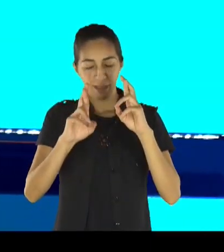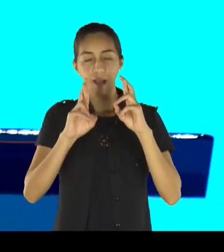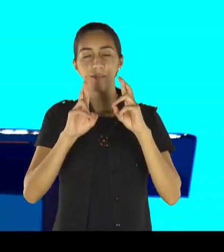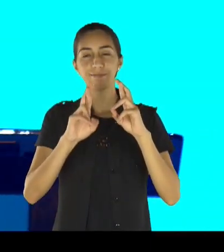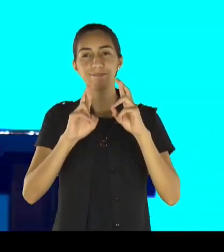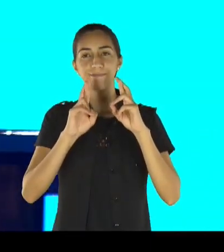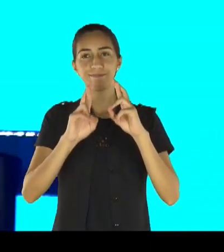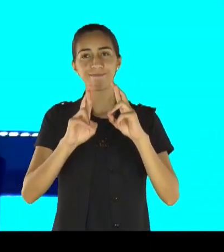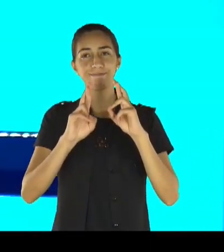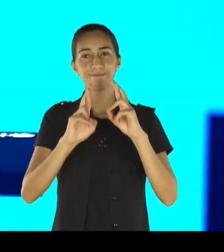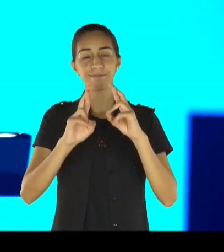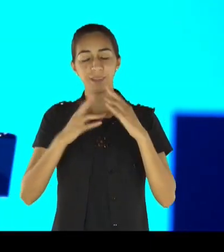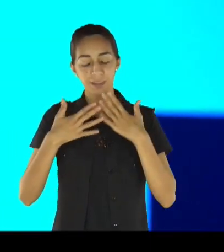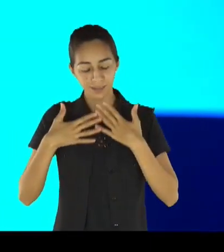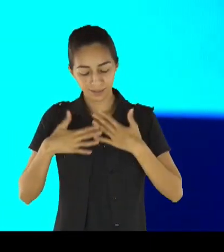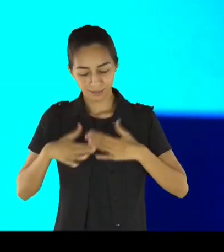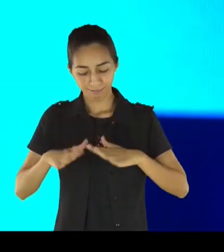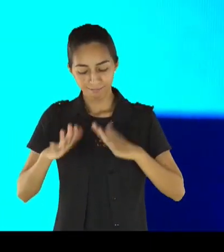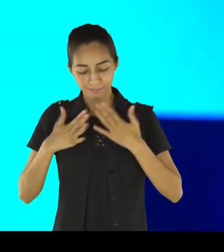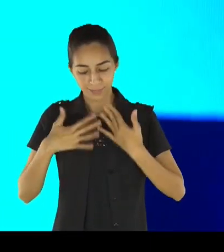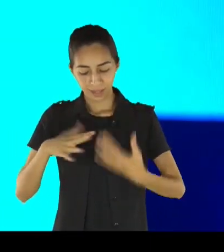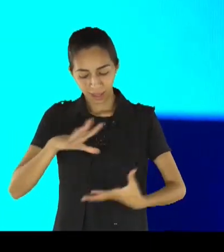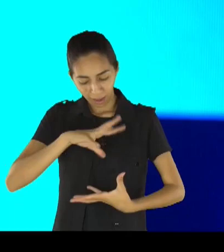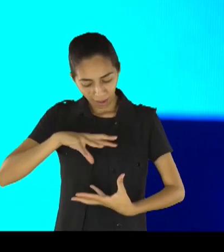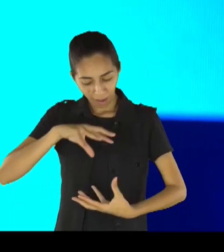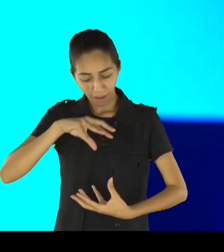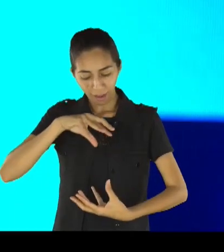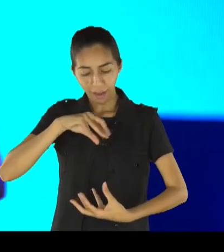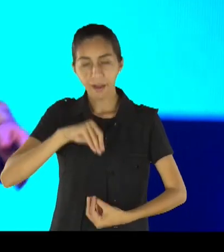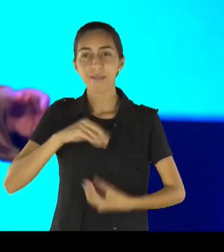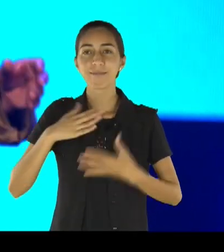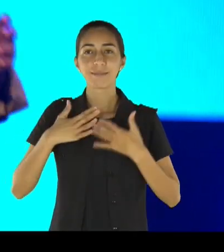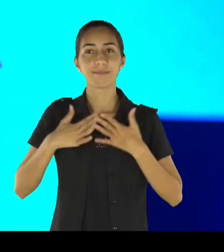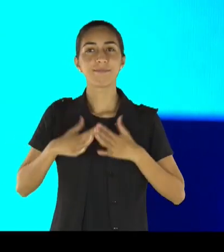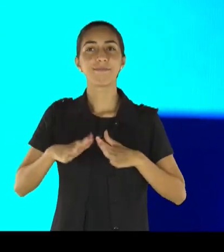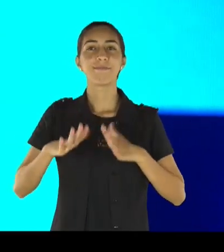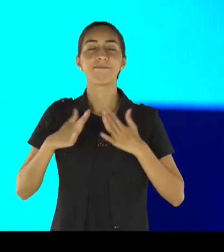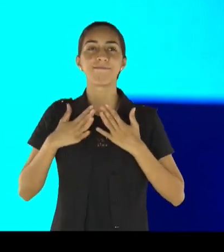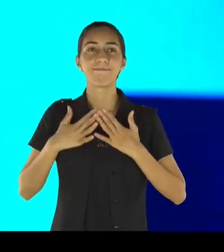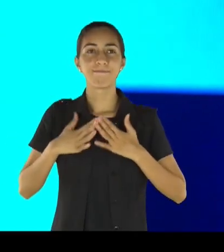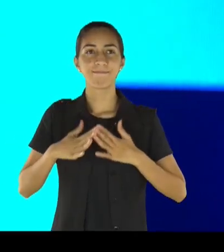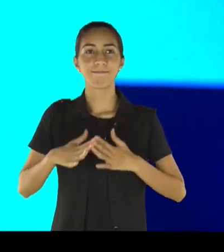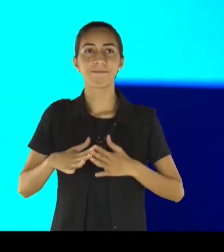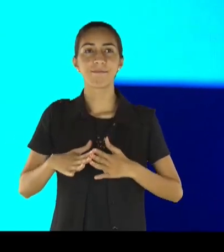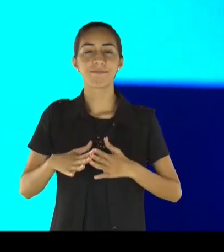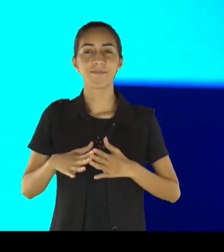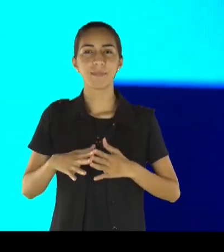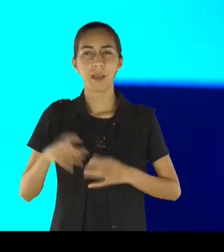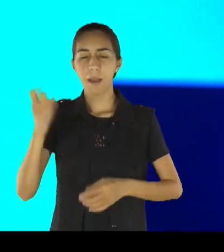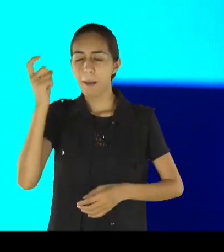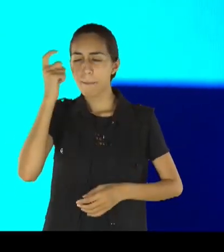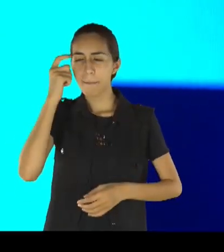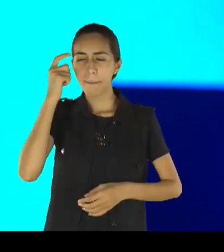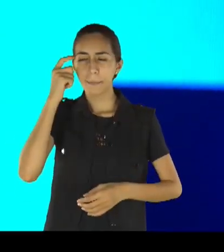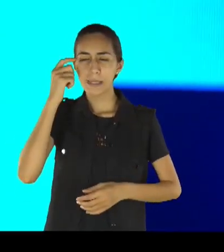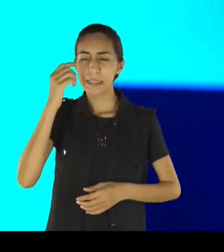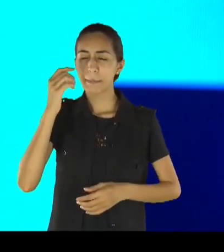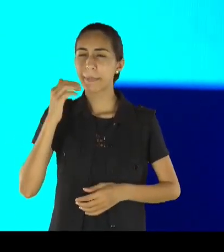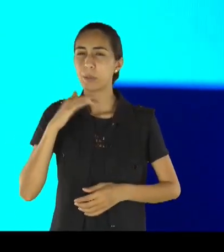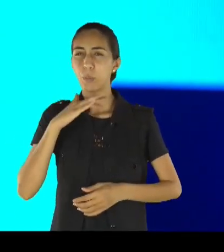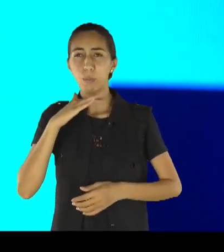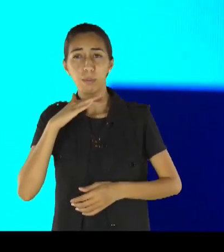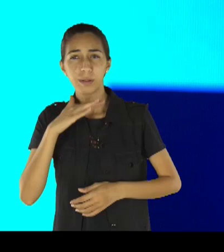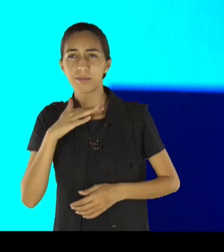no Senhor, acalma a tua alma, não deixe-se afligir, essas coisas, por esses pensamentos, por essas notícias, só